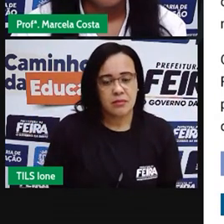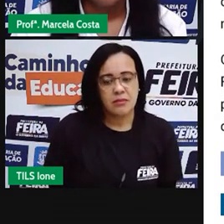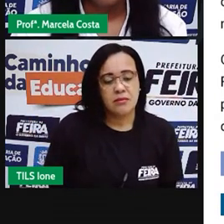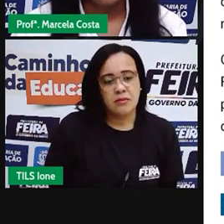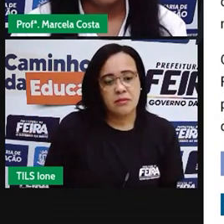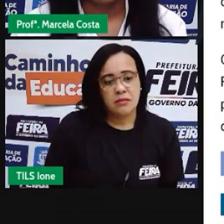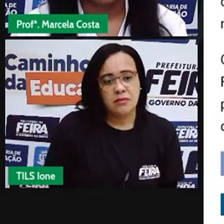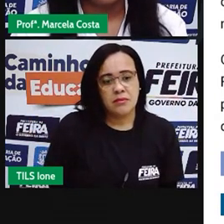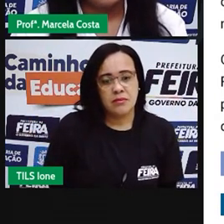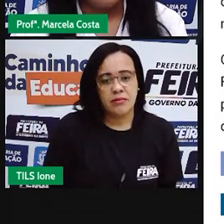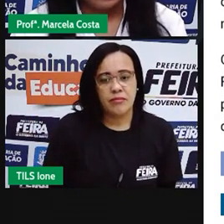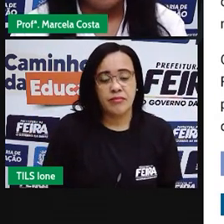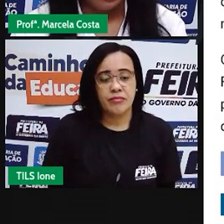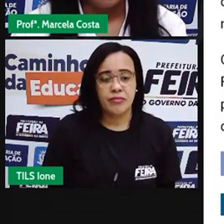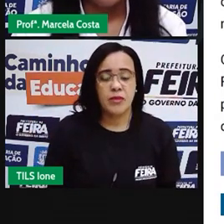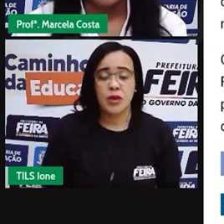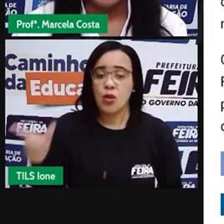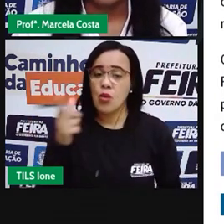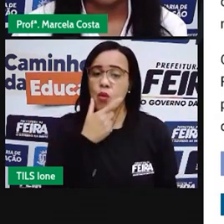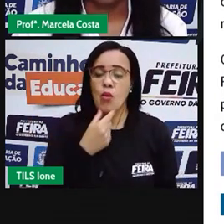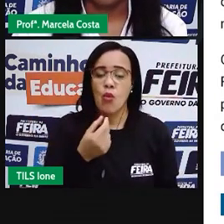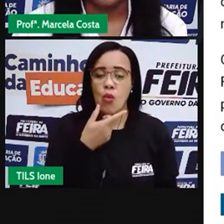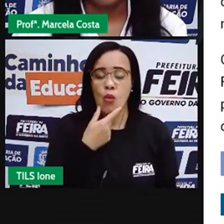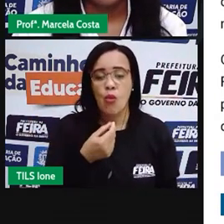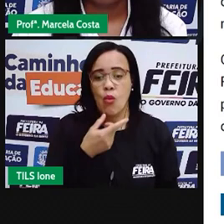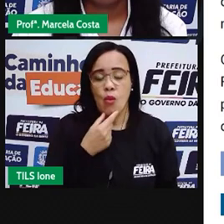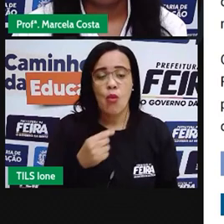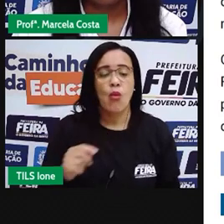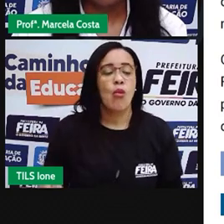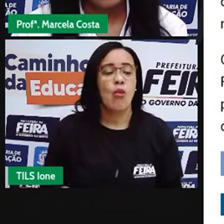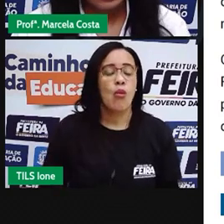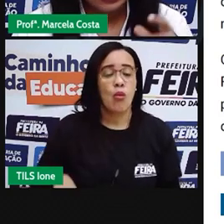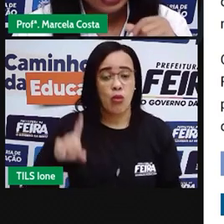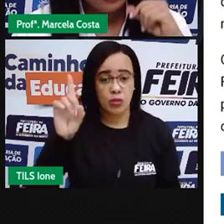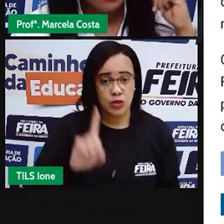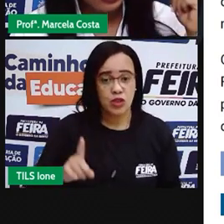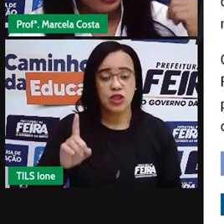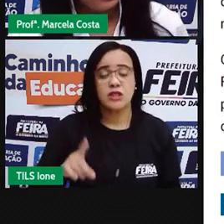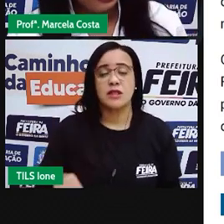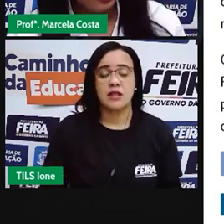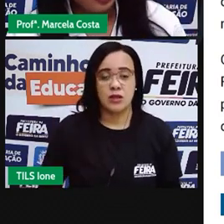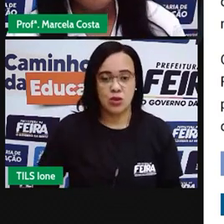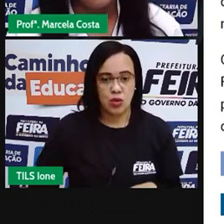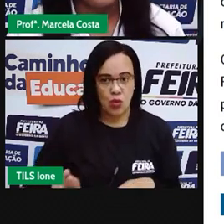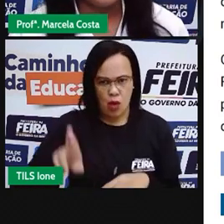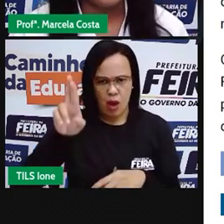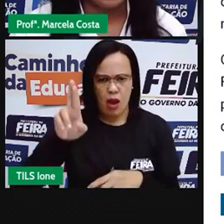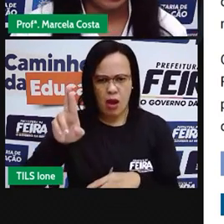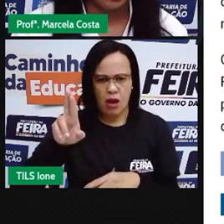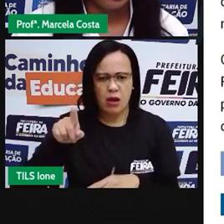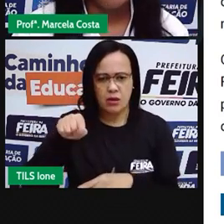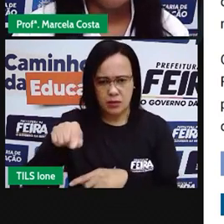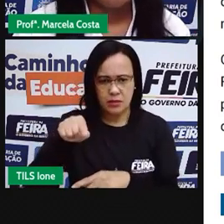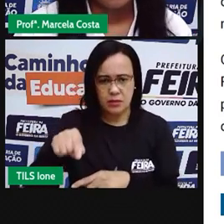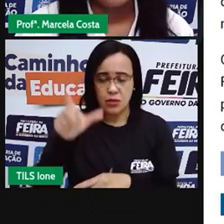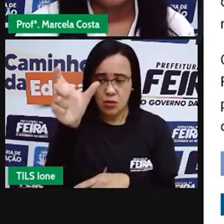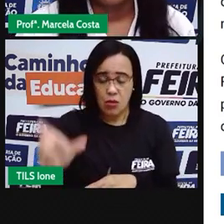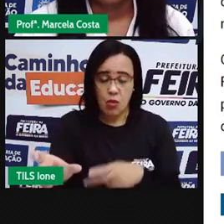O diretor do departamento de áreas verdes, isso foi lá em 2017,